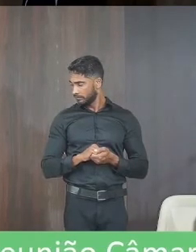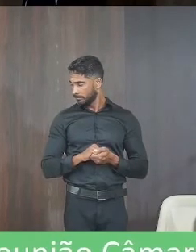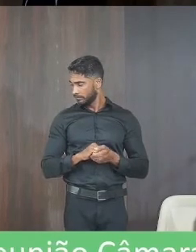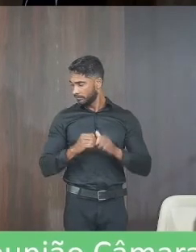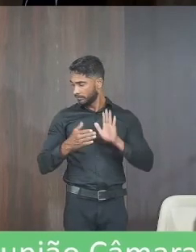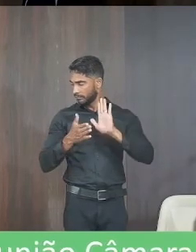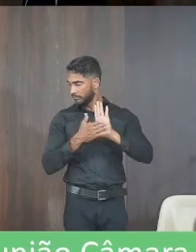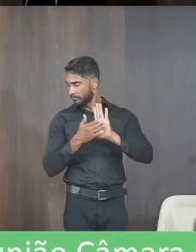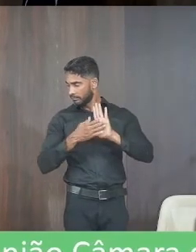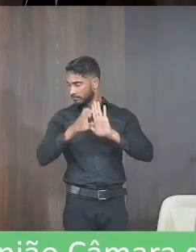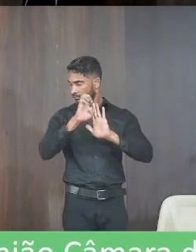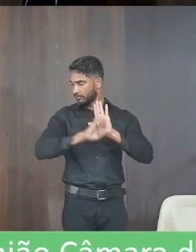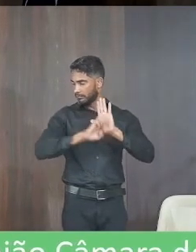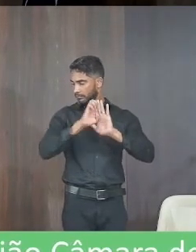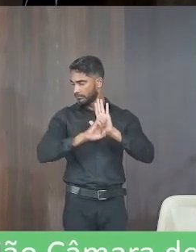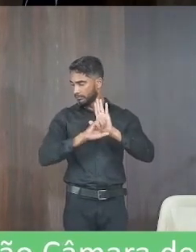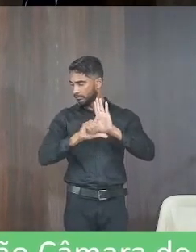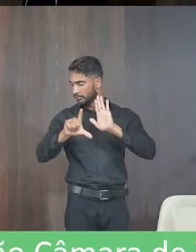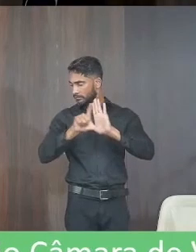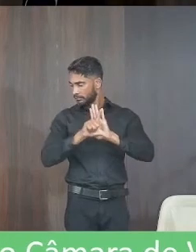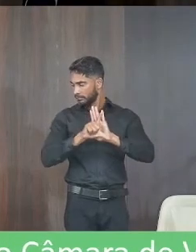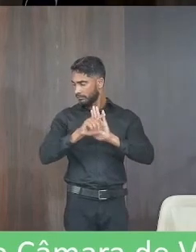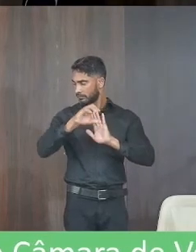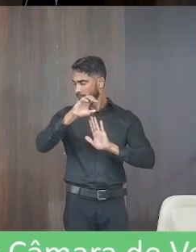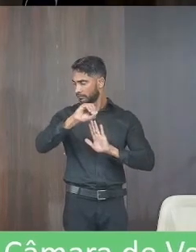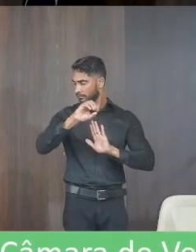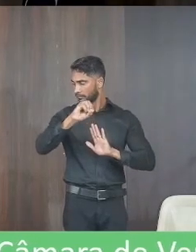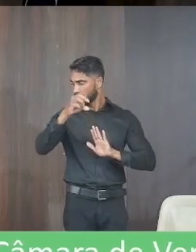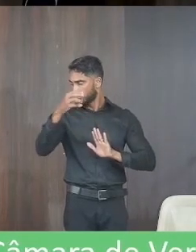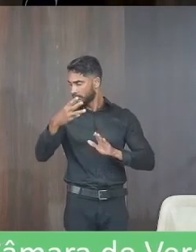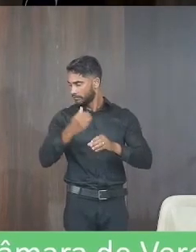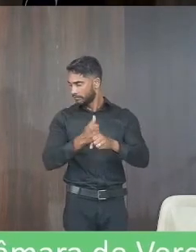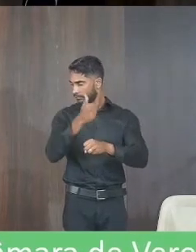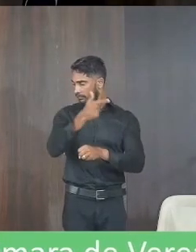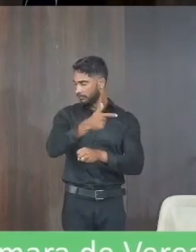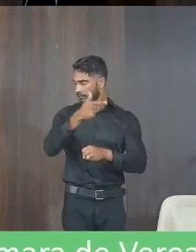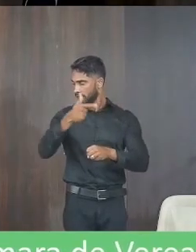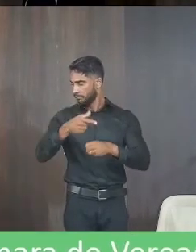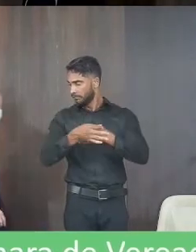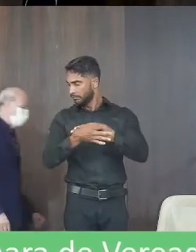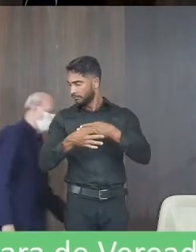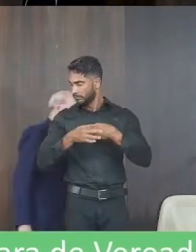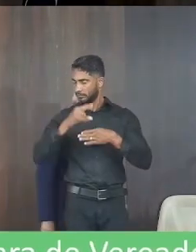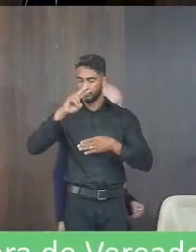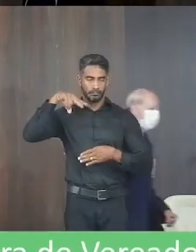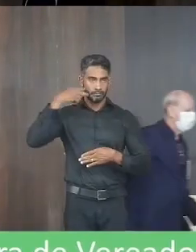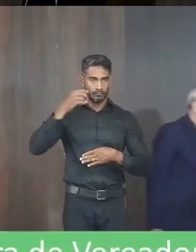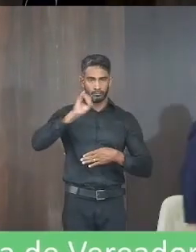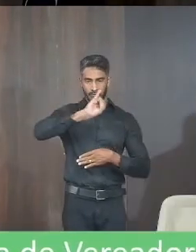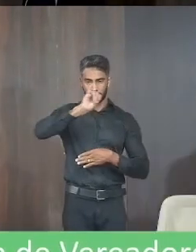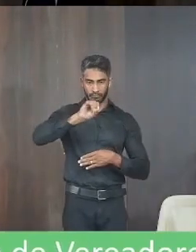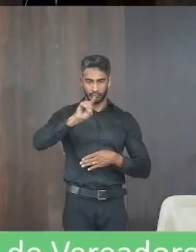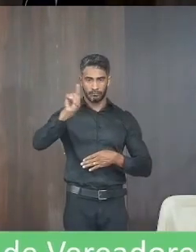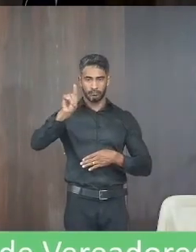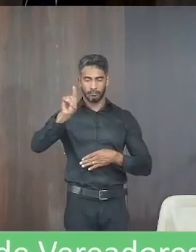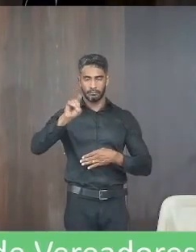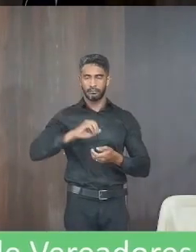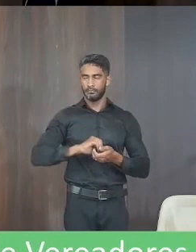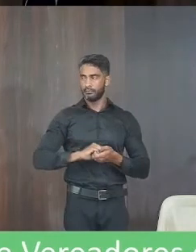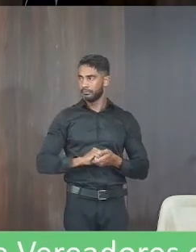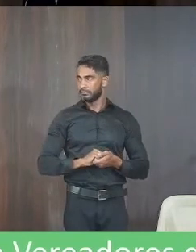proposta da emenda a lei orgânica 003-2022 Autoria Vereador José Tassizio Mendes